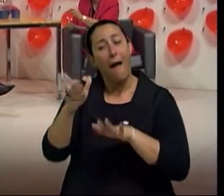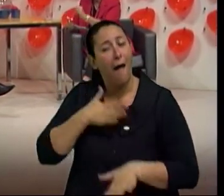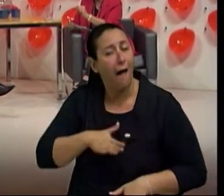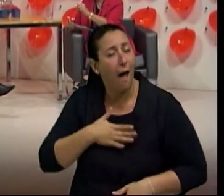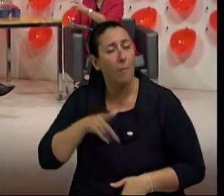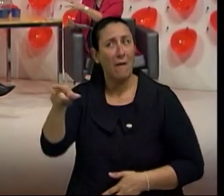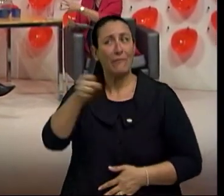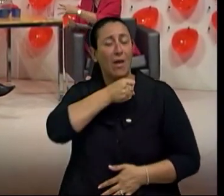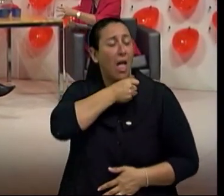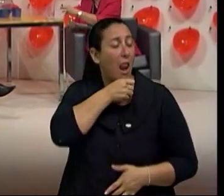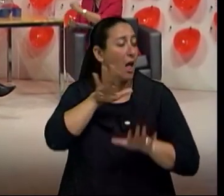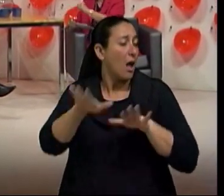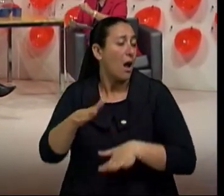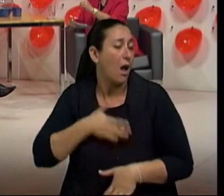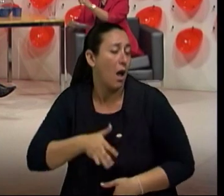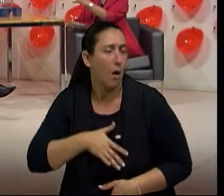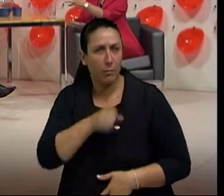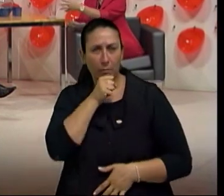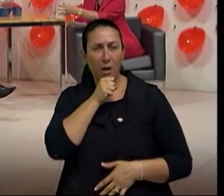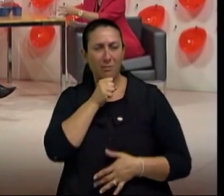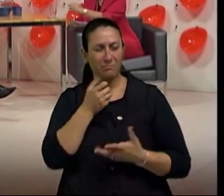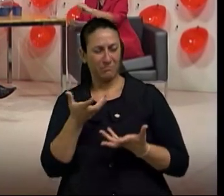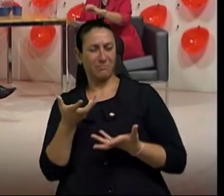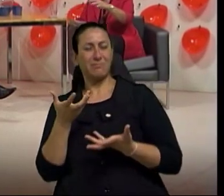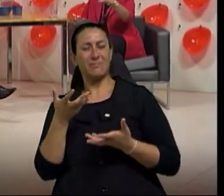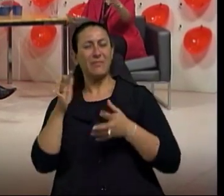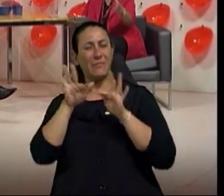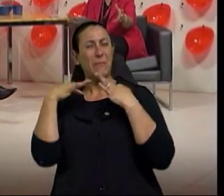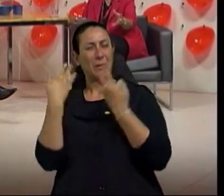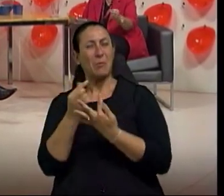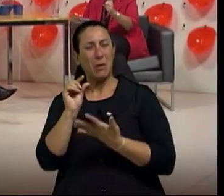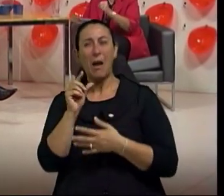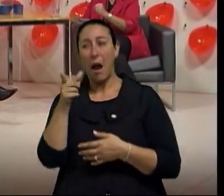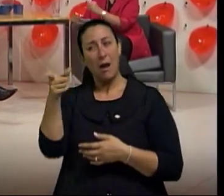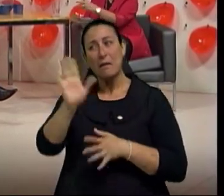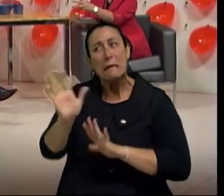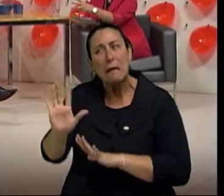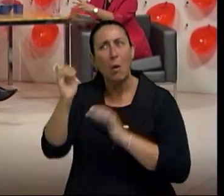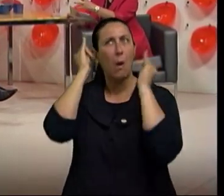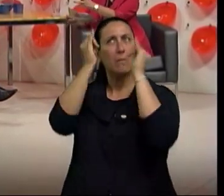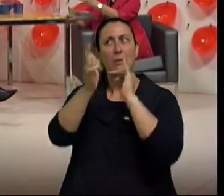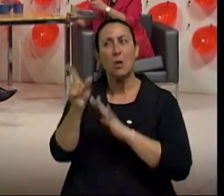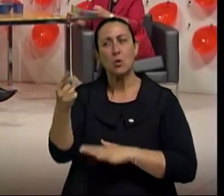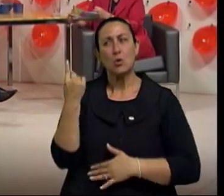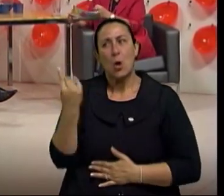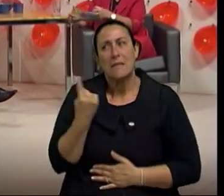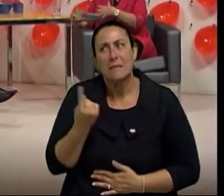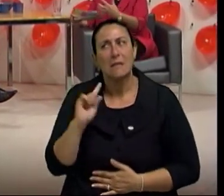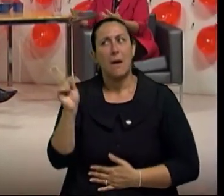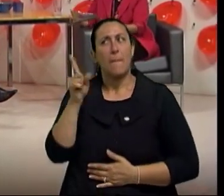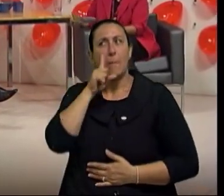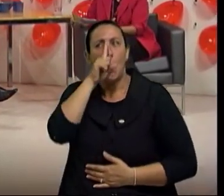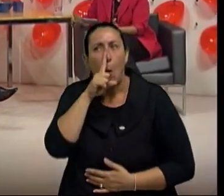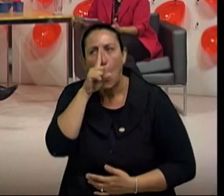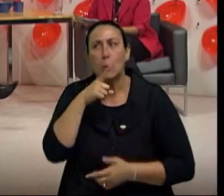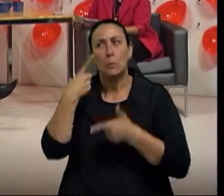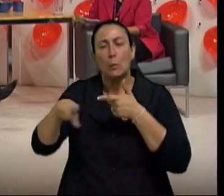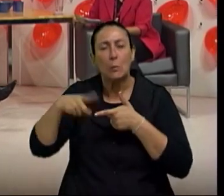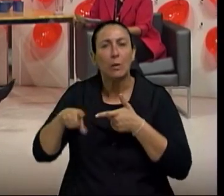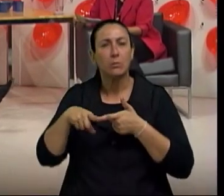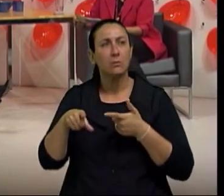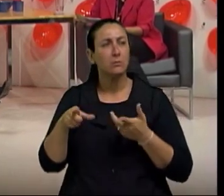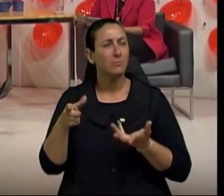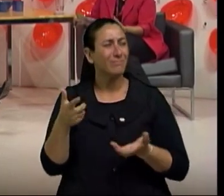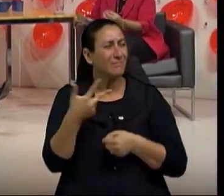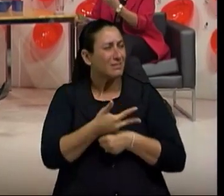velha já, mãe não faz isso, mãe não sai tanto, mãe não pega a condução, mãe que quer cercear o que o idoso diz que ainda